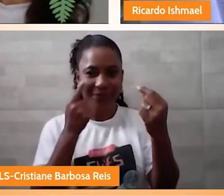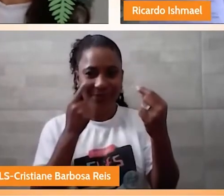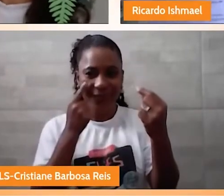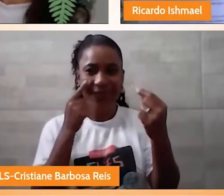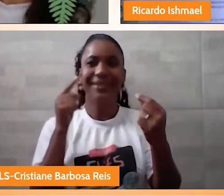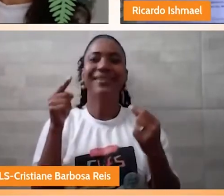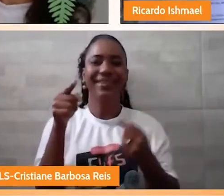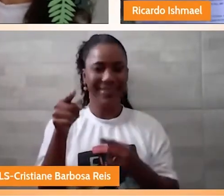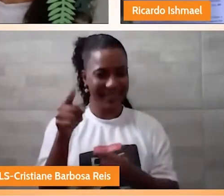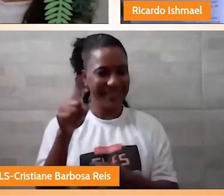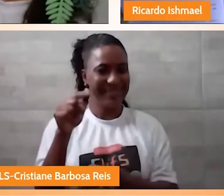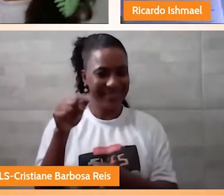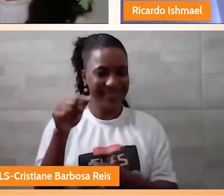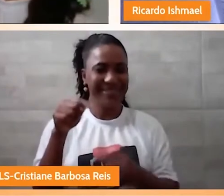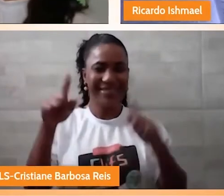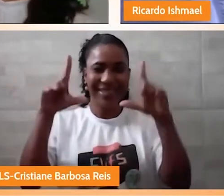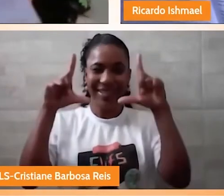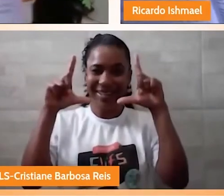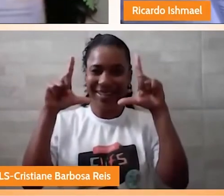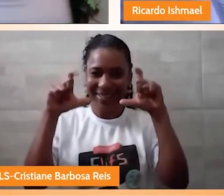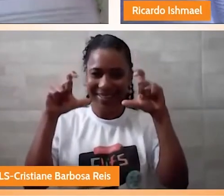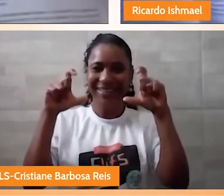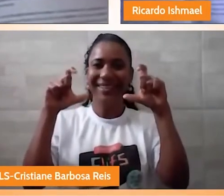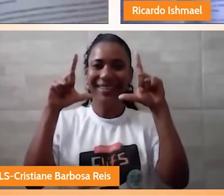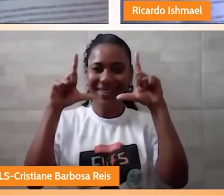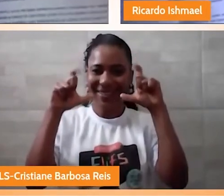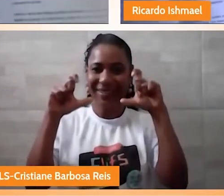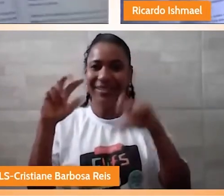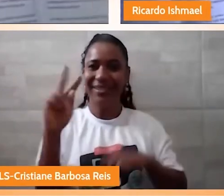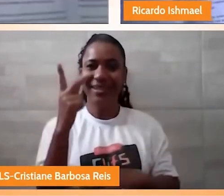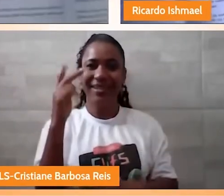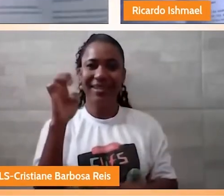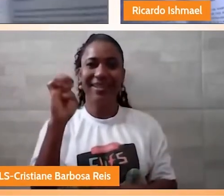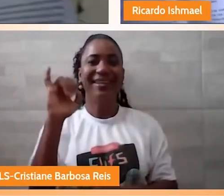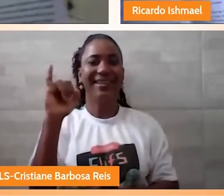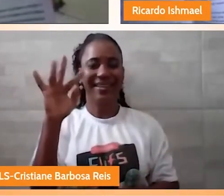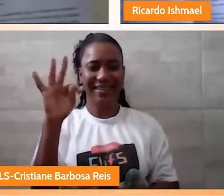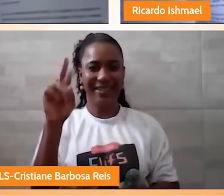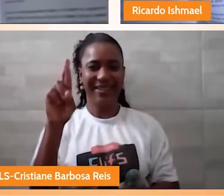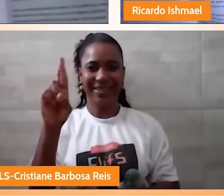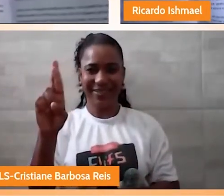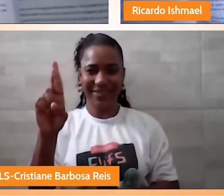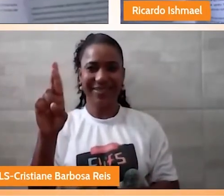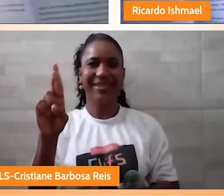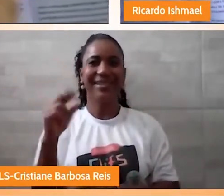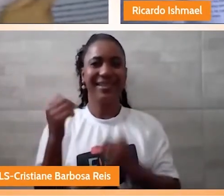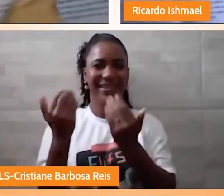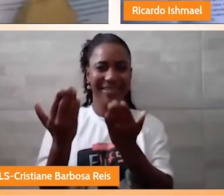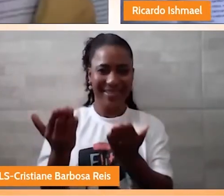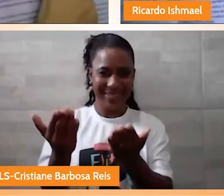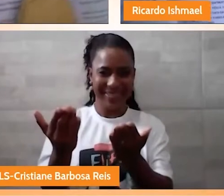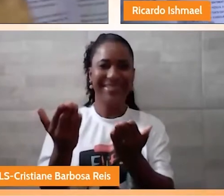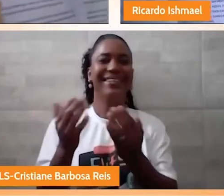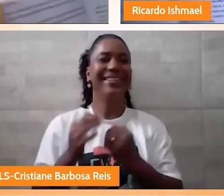Aqui. Isso. A foto de Heitor. Isso. Esse é também o pai da criança.